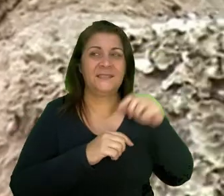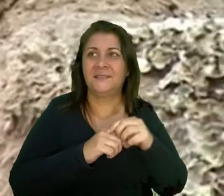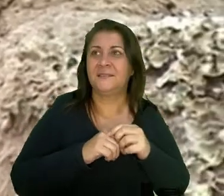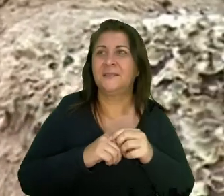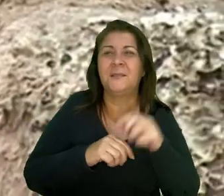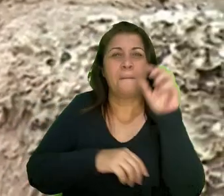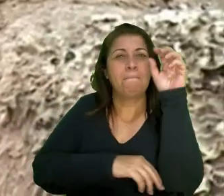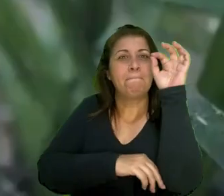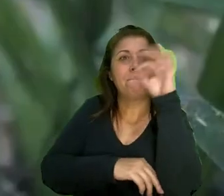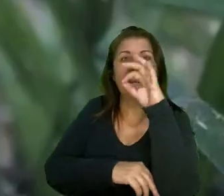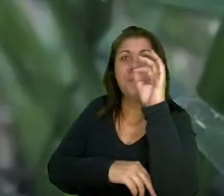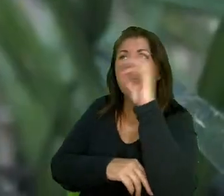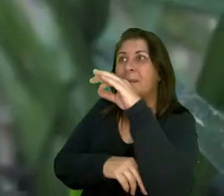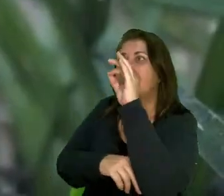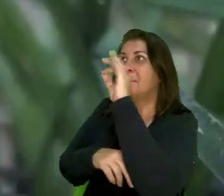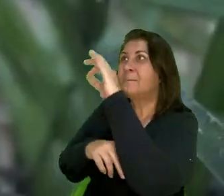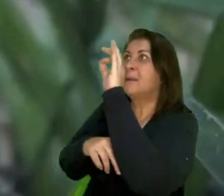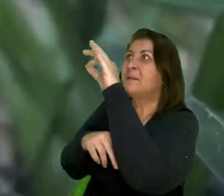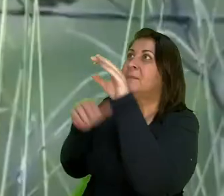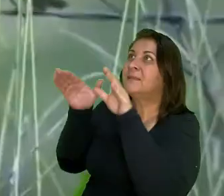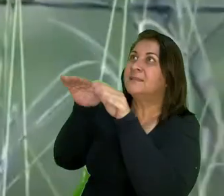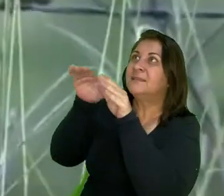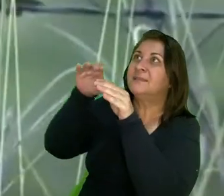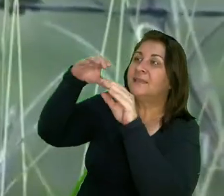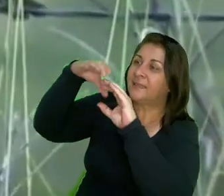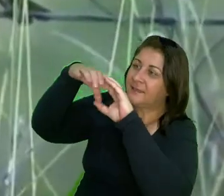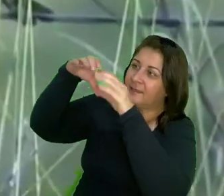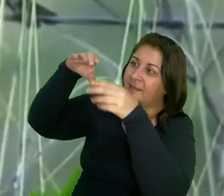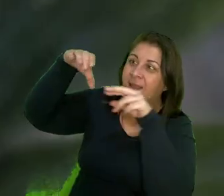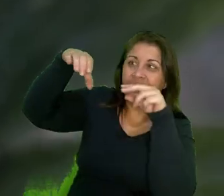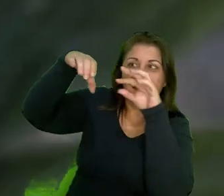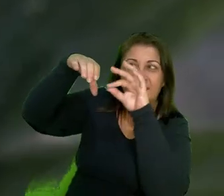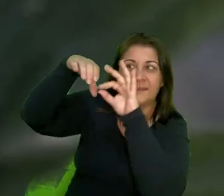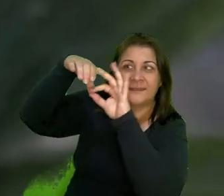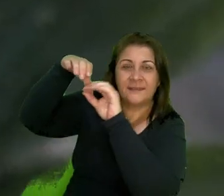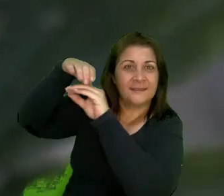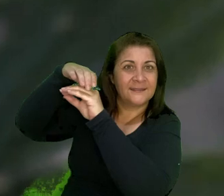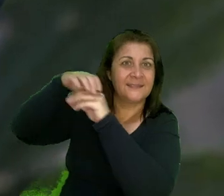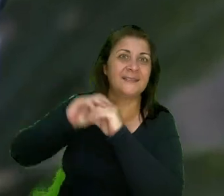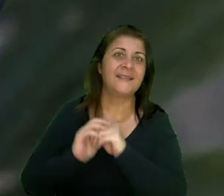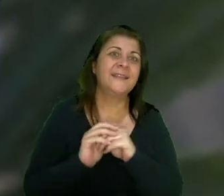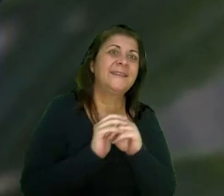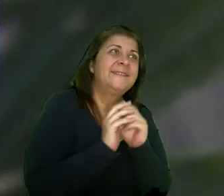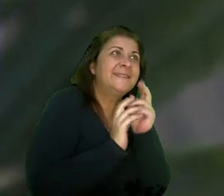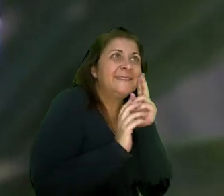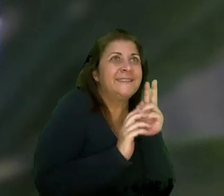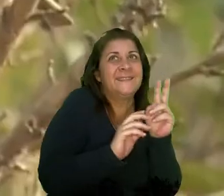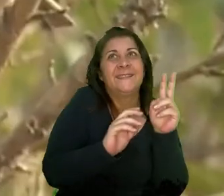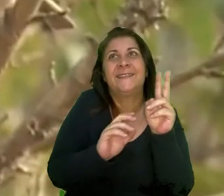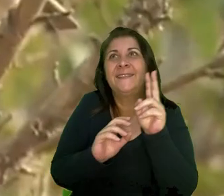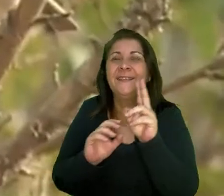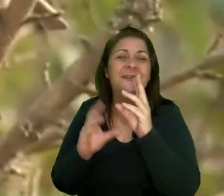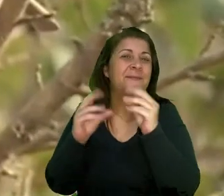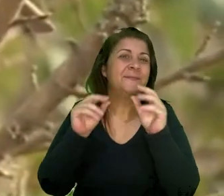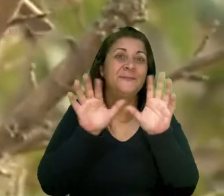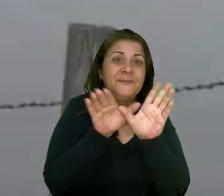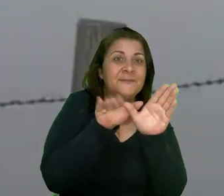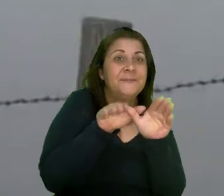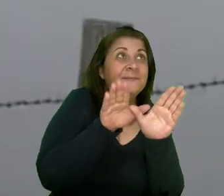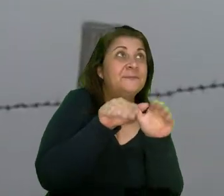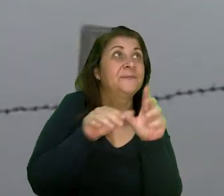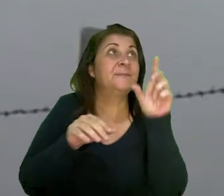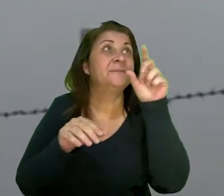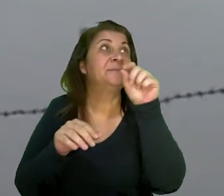João de barro, pinta, siluco, bandeirinha, açudão Tico-tico do